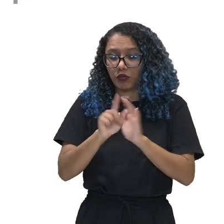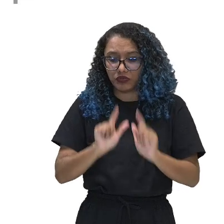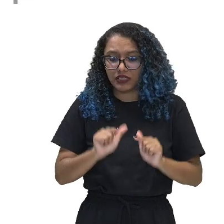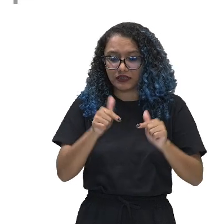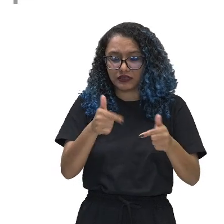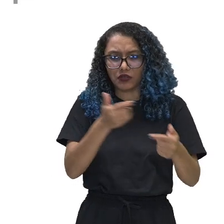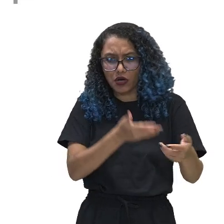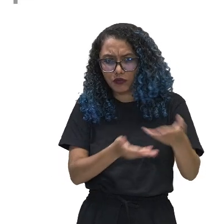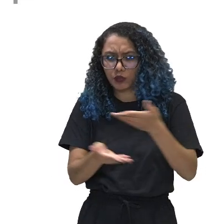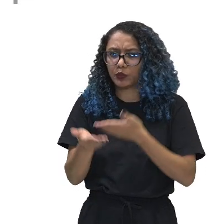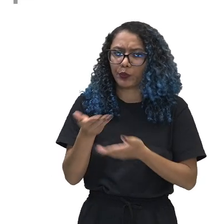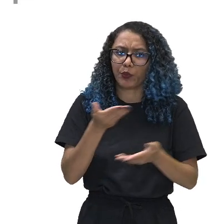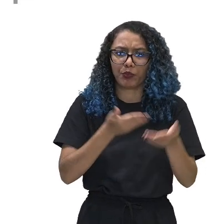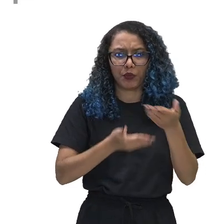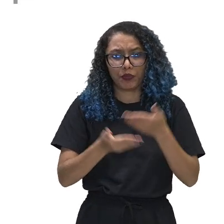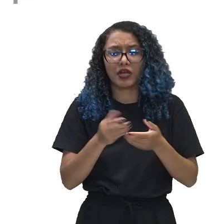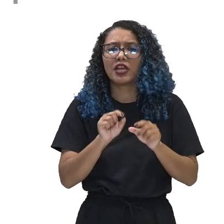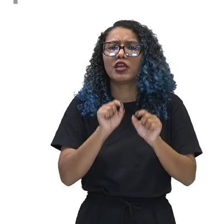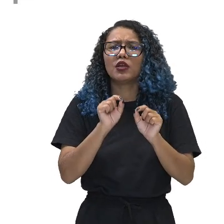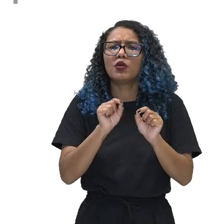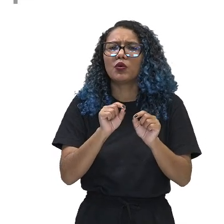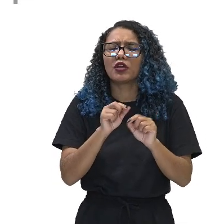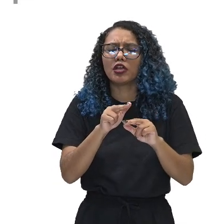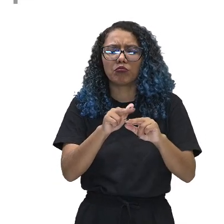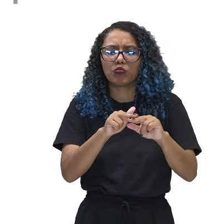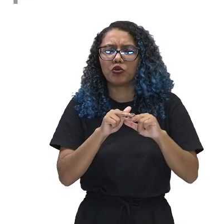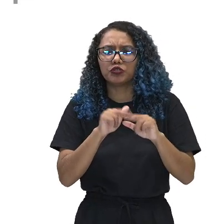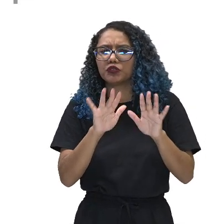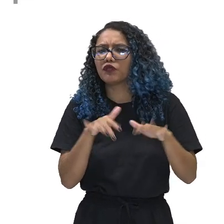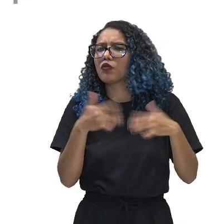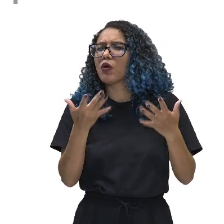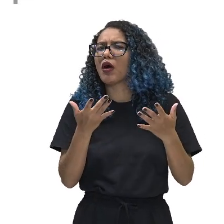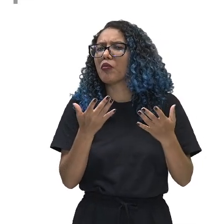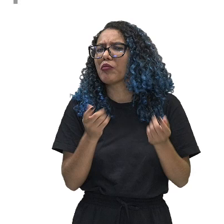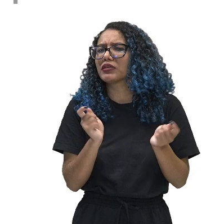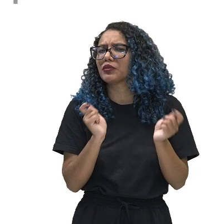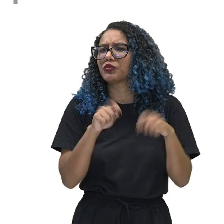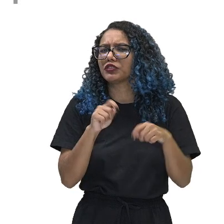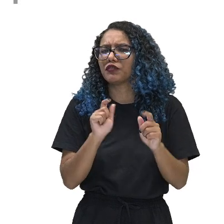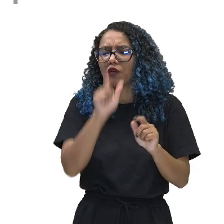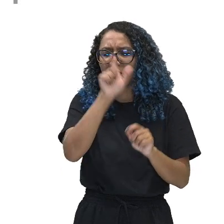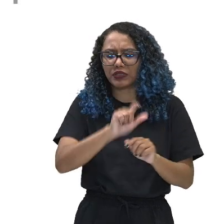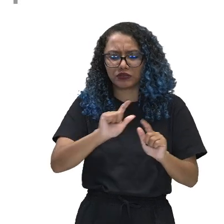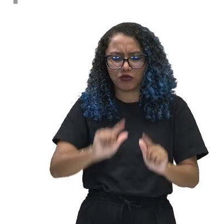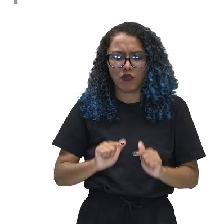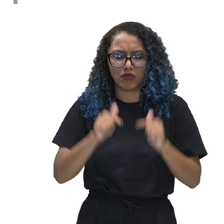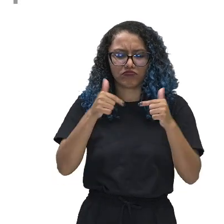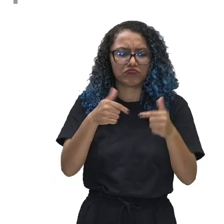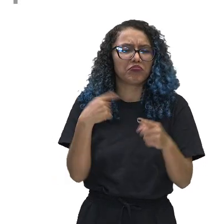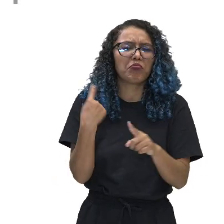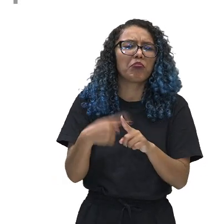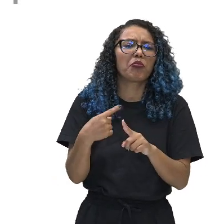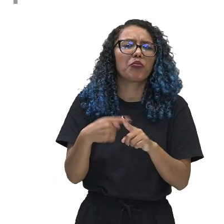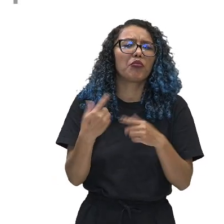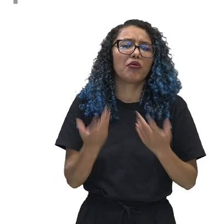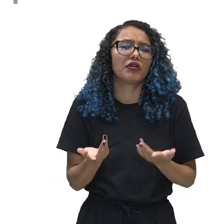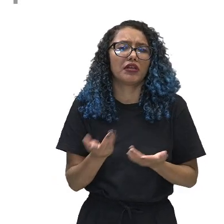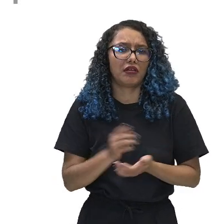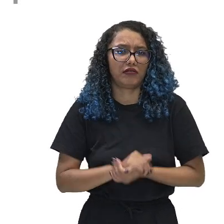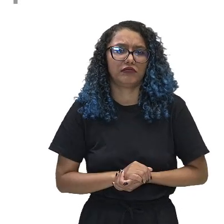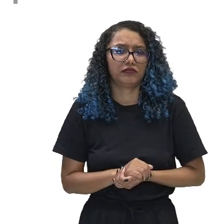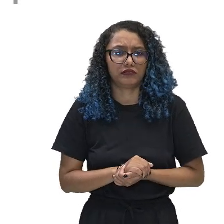motivo sustenta essa ação. Então, qual é o motivo da ação? Por que o